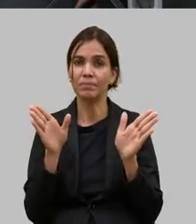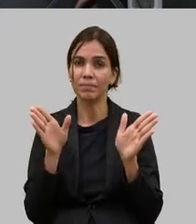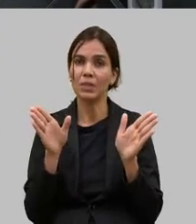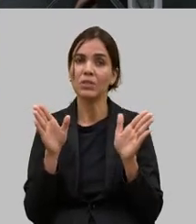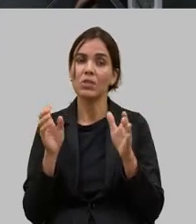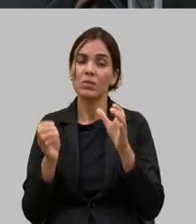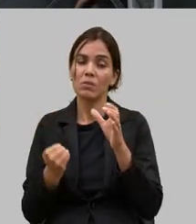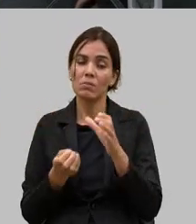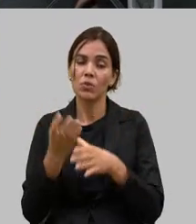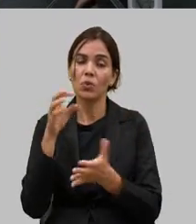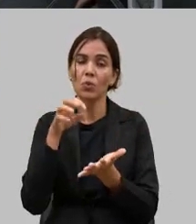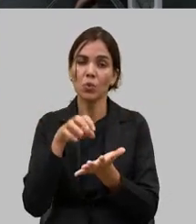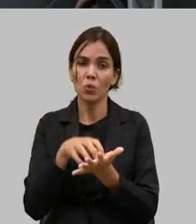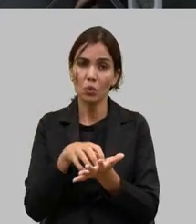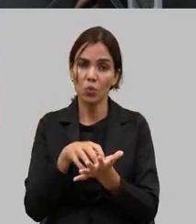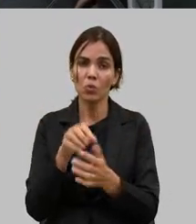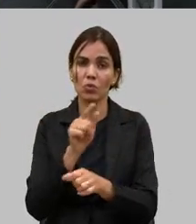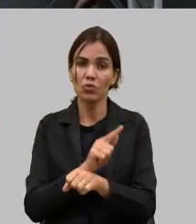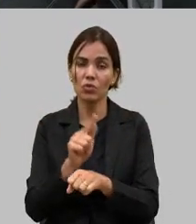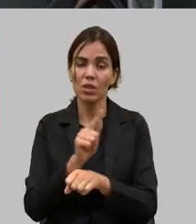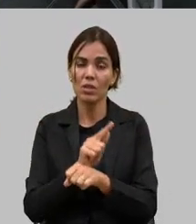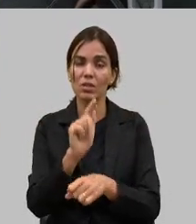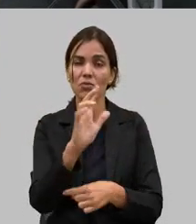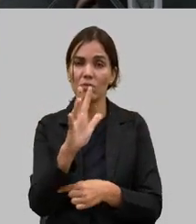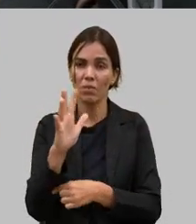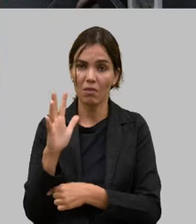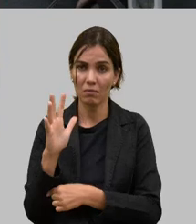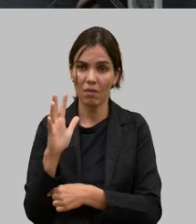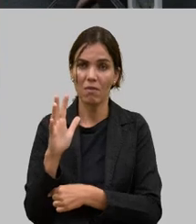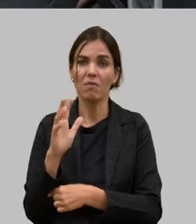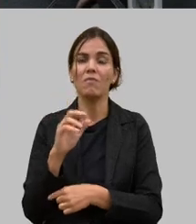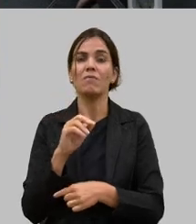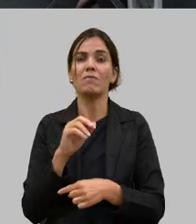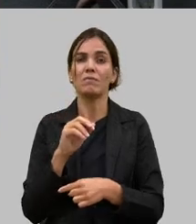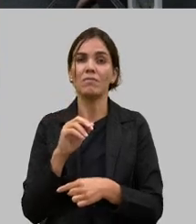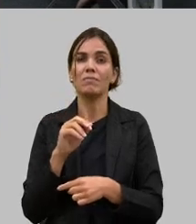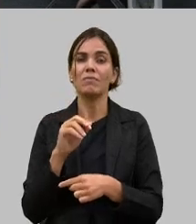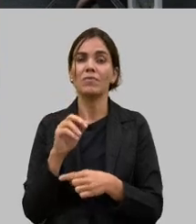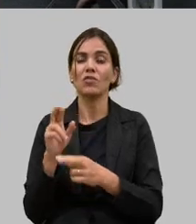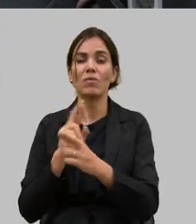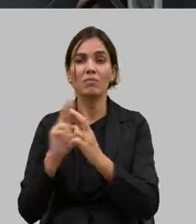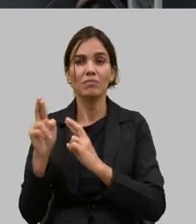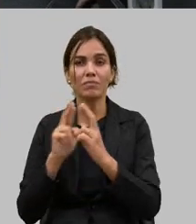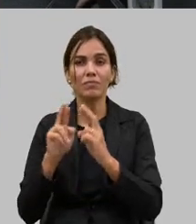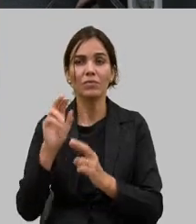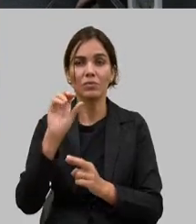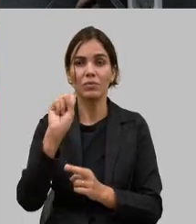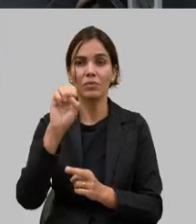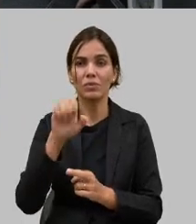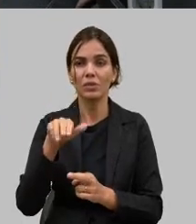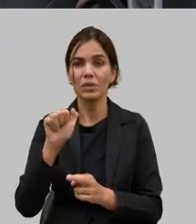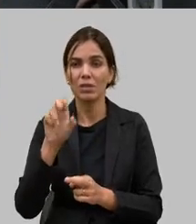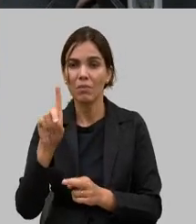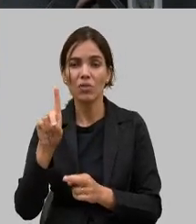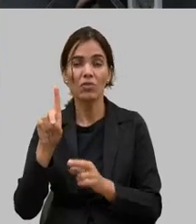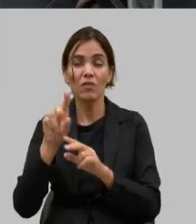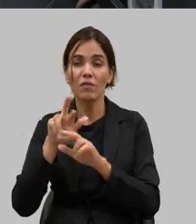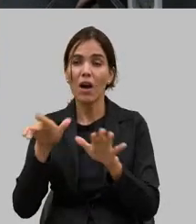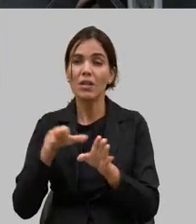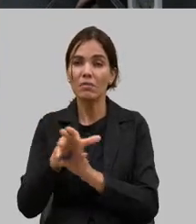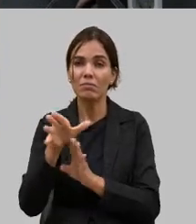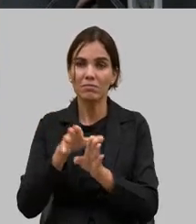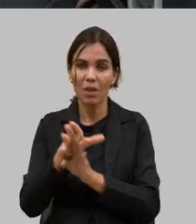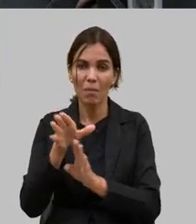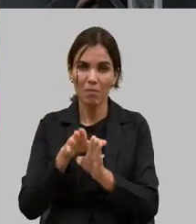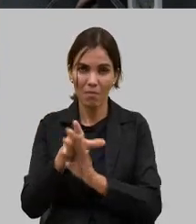gestão ambiental a qual nós fazemos uma interface com a SEMAD de todas as demandas que vêm para a gente para a gente poder cada